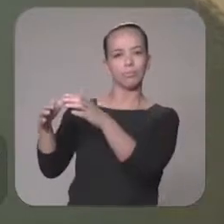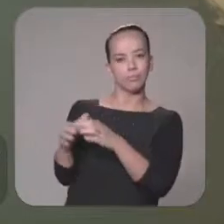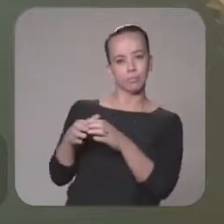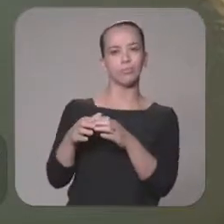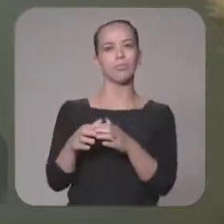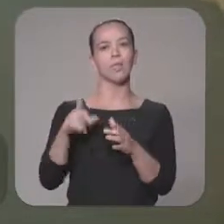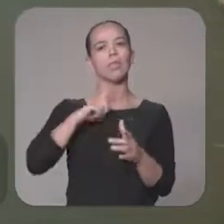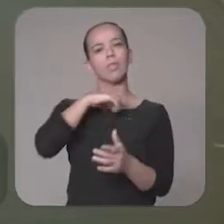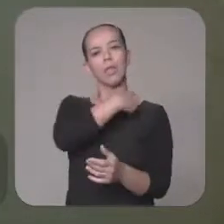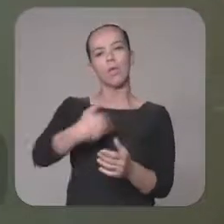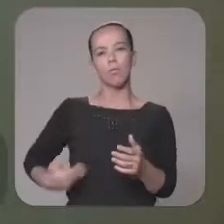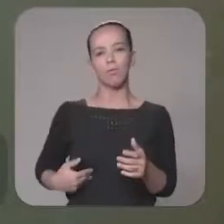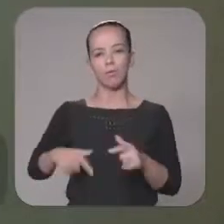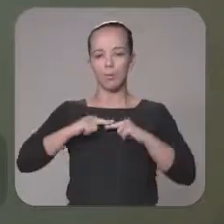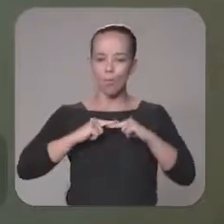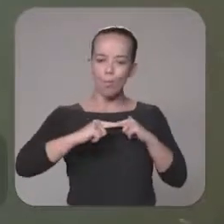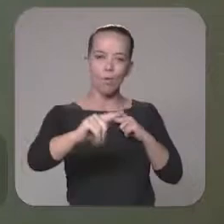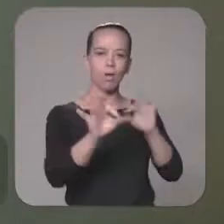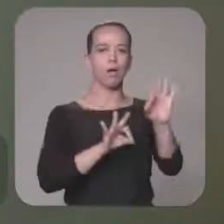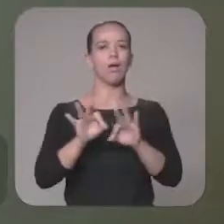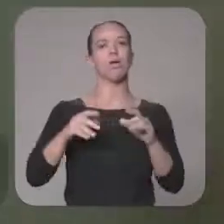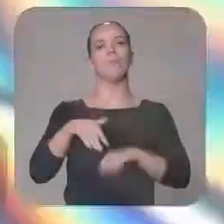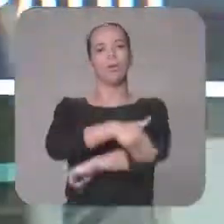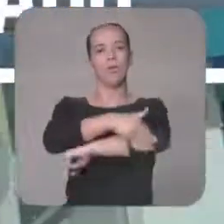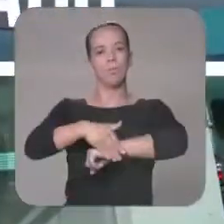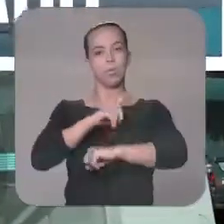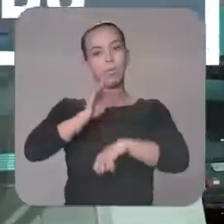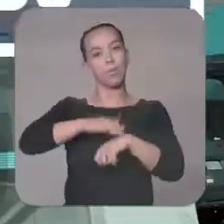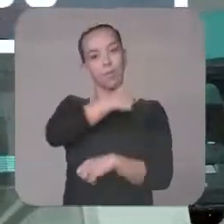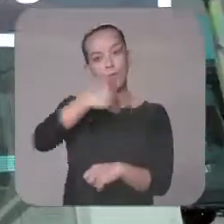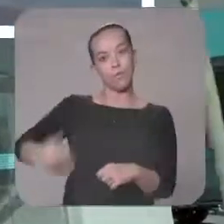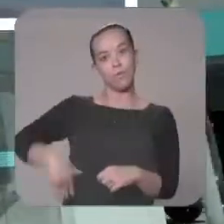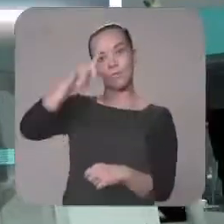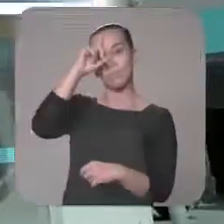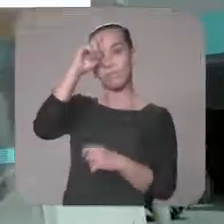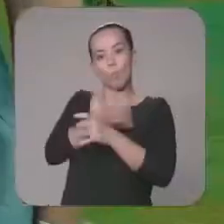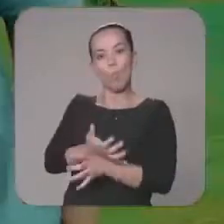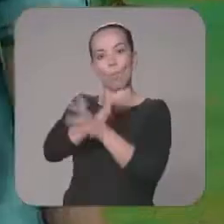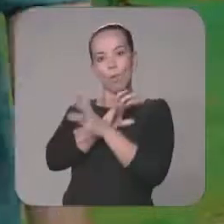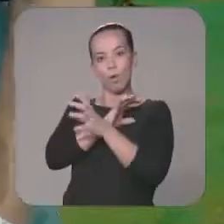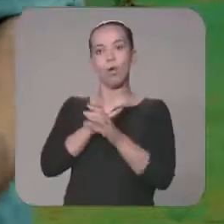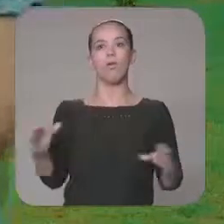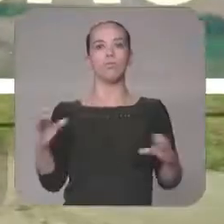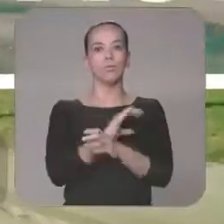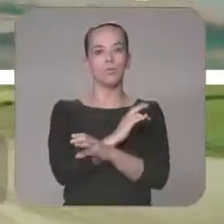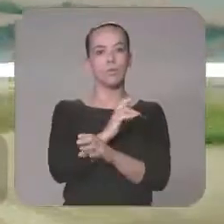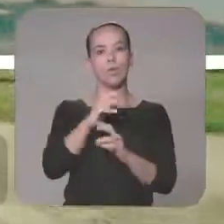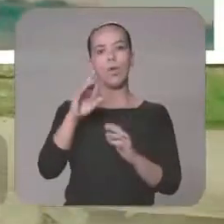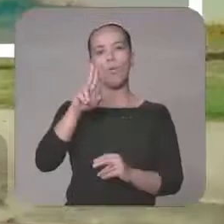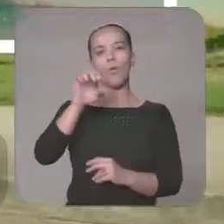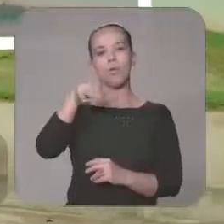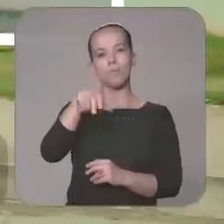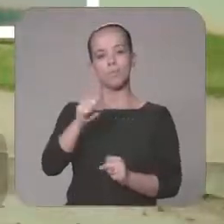Jacinto e Vila Nasser, tem governo asfaltando muitas ruas. Tem mais governo do estado no Hospital do Trauma, na conclusão da UEMES e na